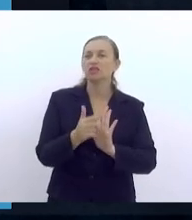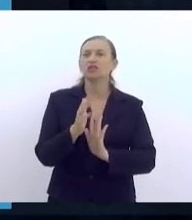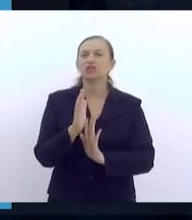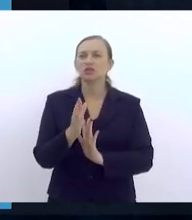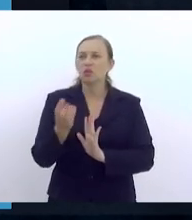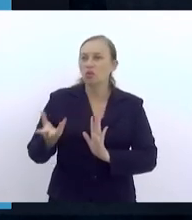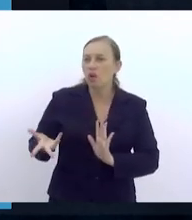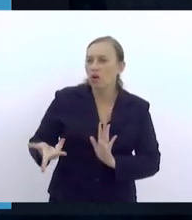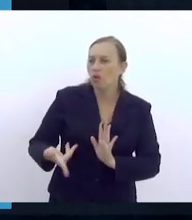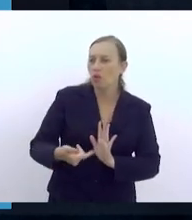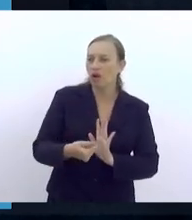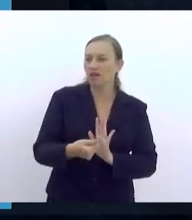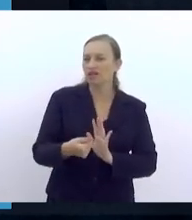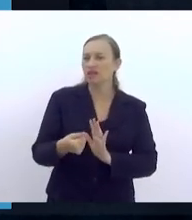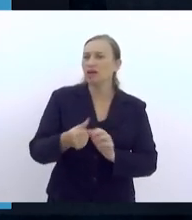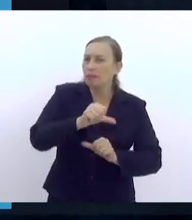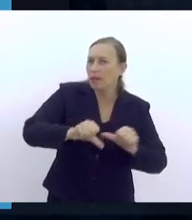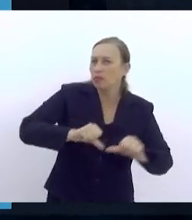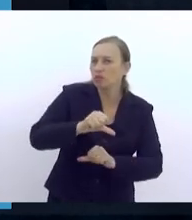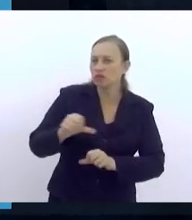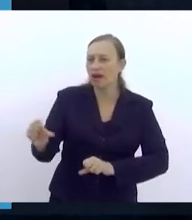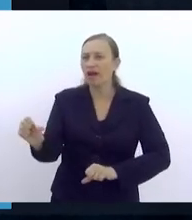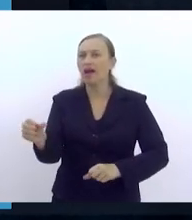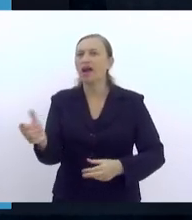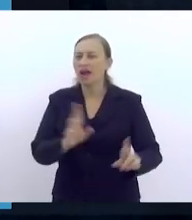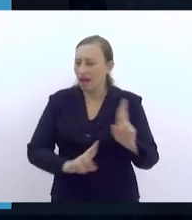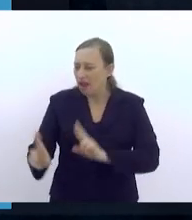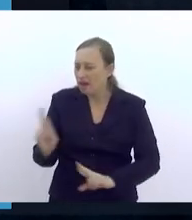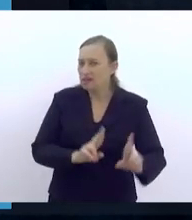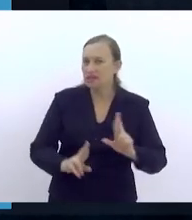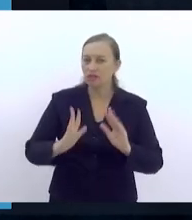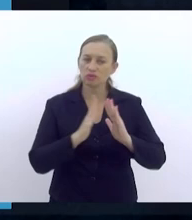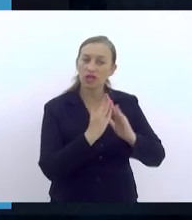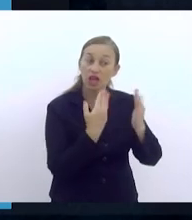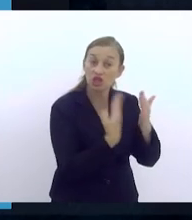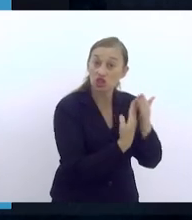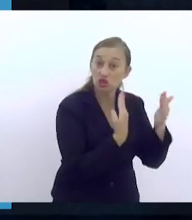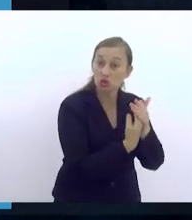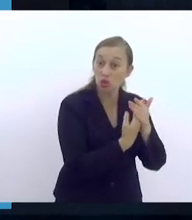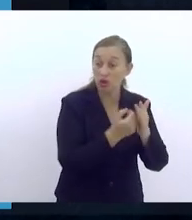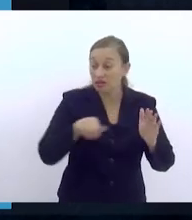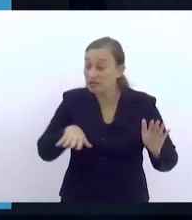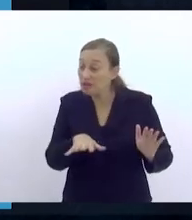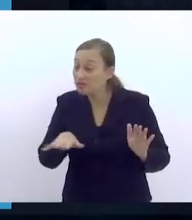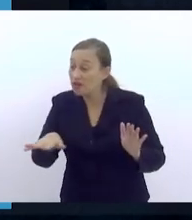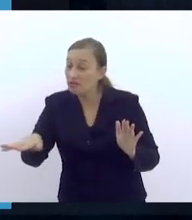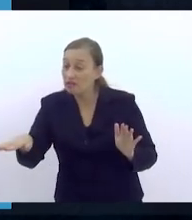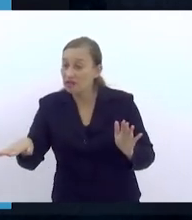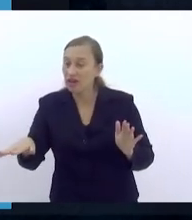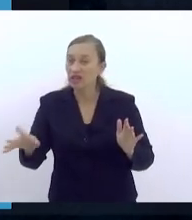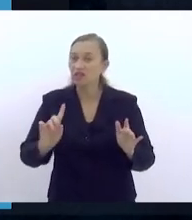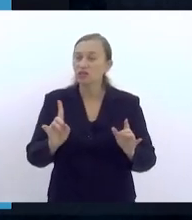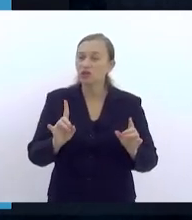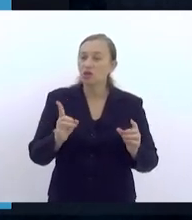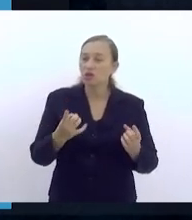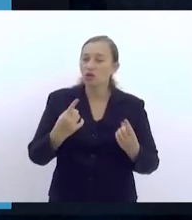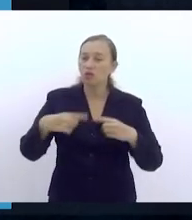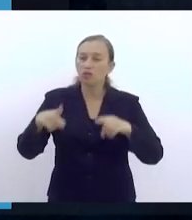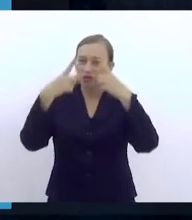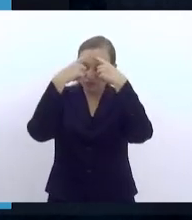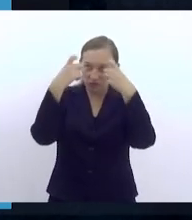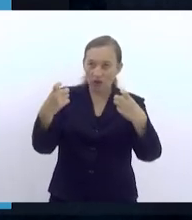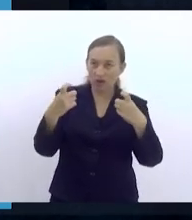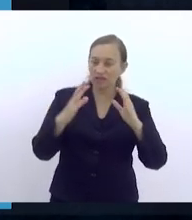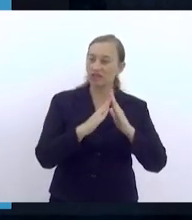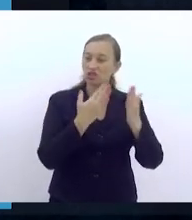eficaz para mudar relações na comunidade escolar, e não só para focar na questão do ataque da violência contra a escola, para